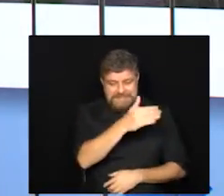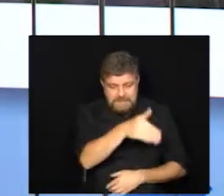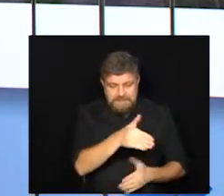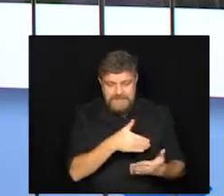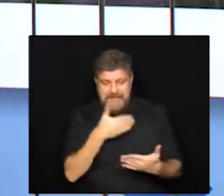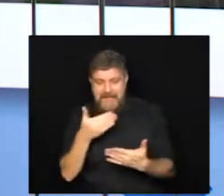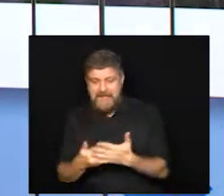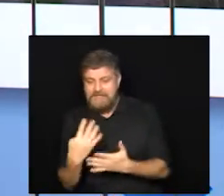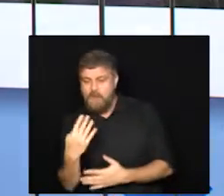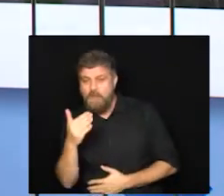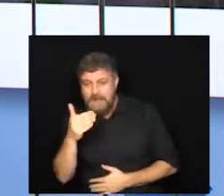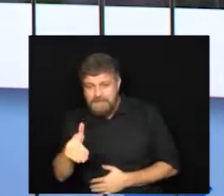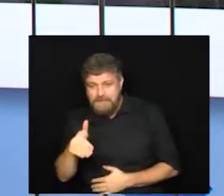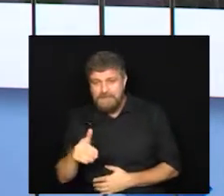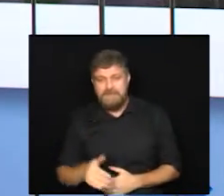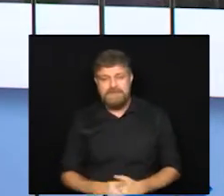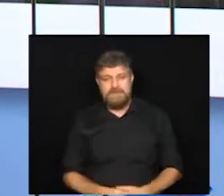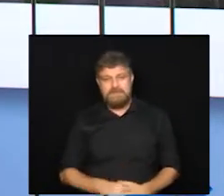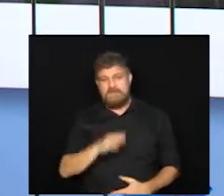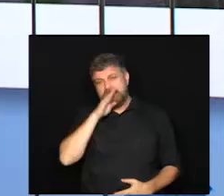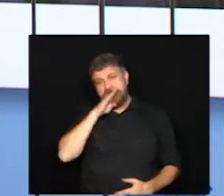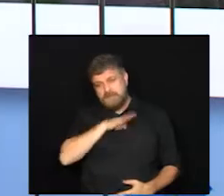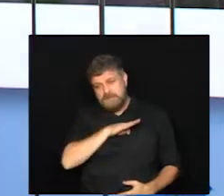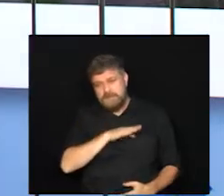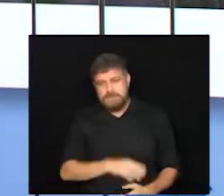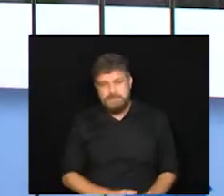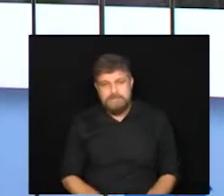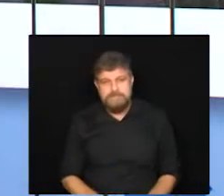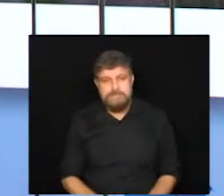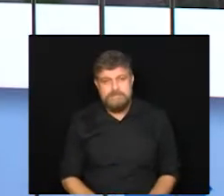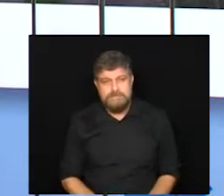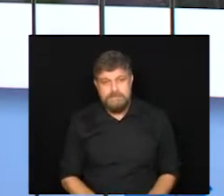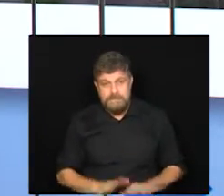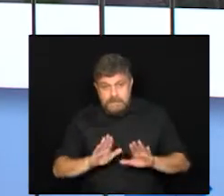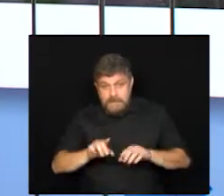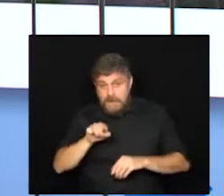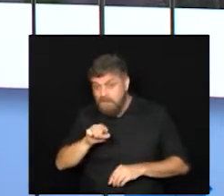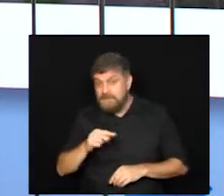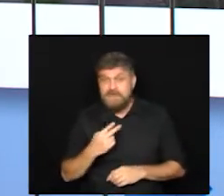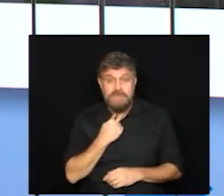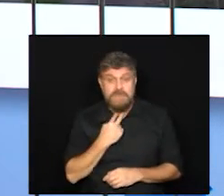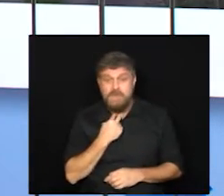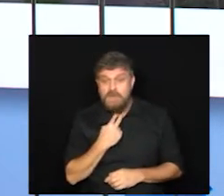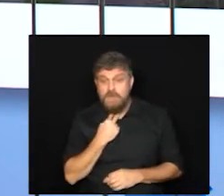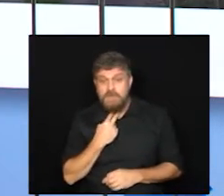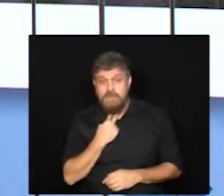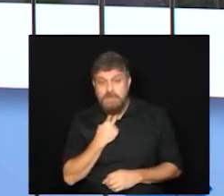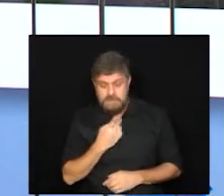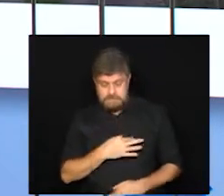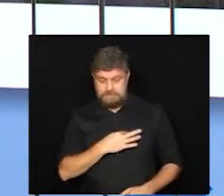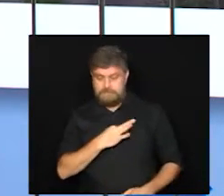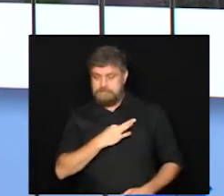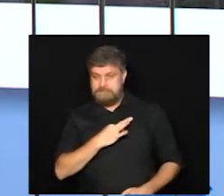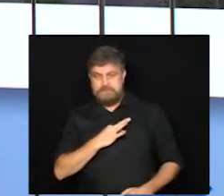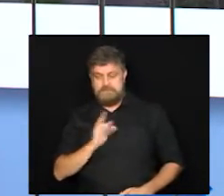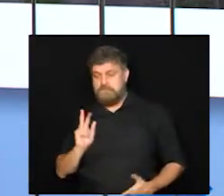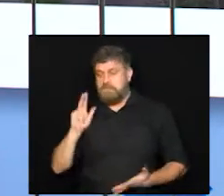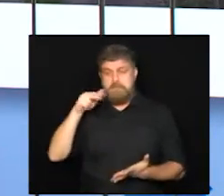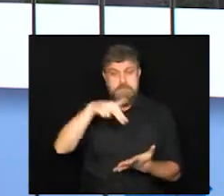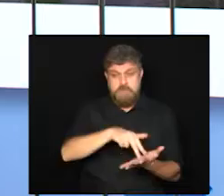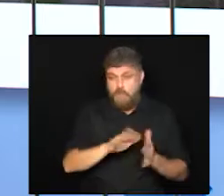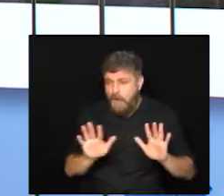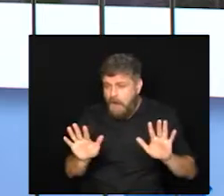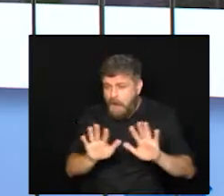às 4h30, 7h30 da manhã às 4h30 da tarde. Mas você não deve ir voluntariamente ao CEPAT.